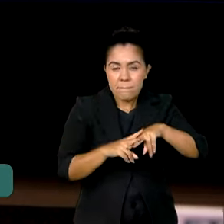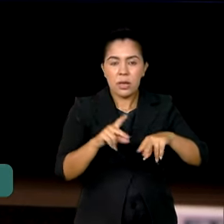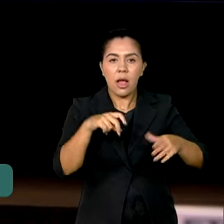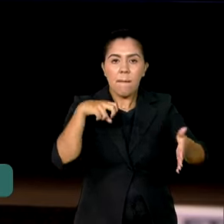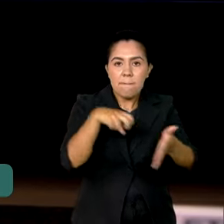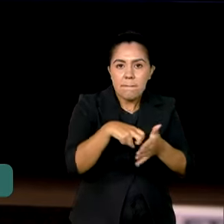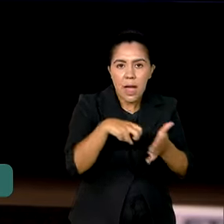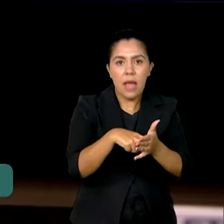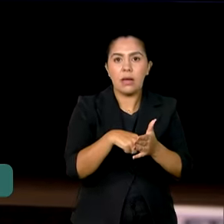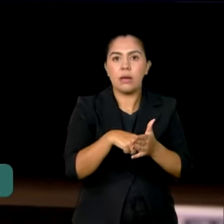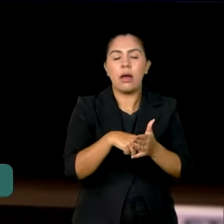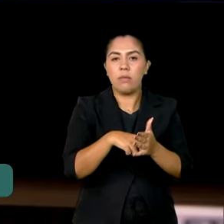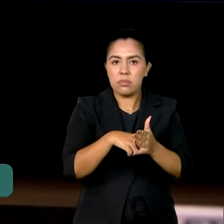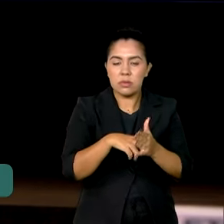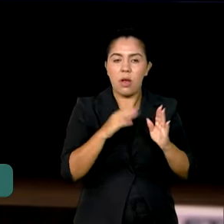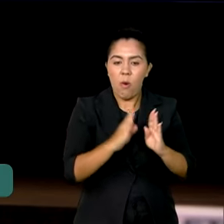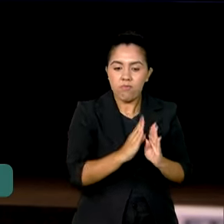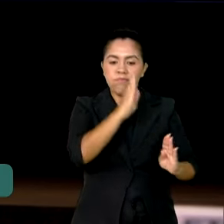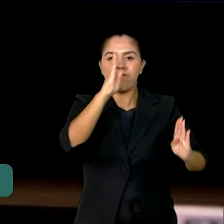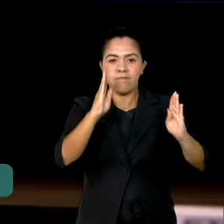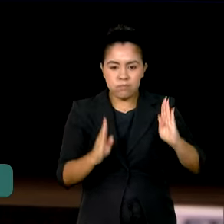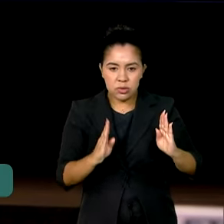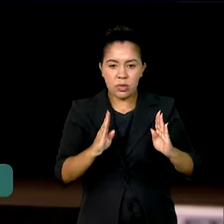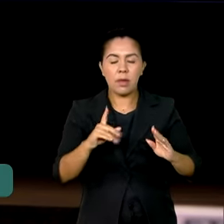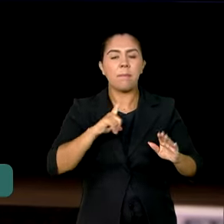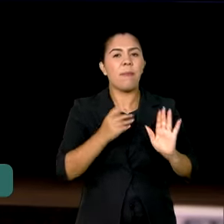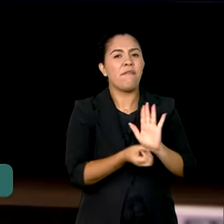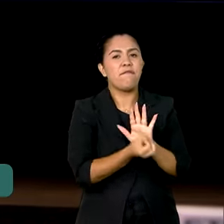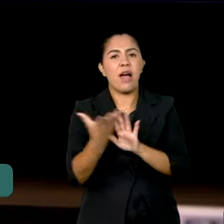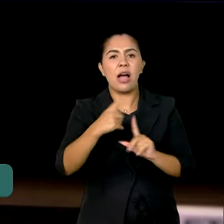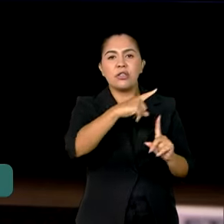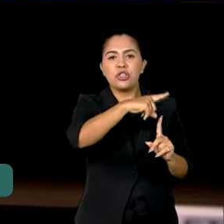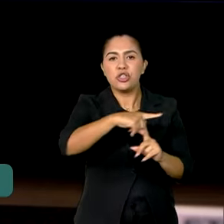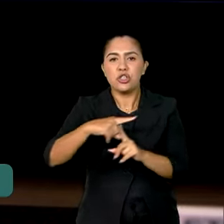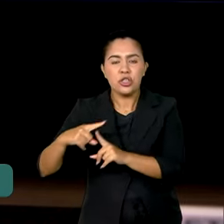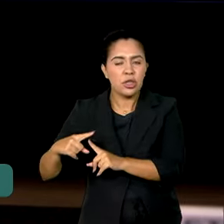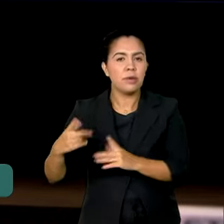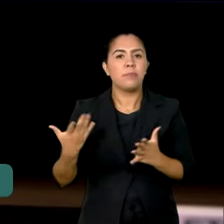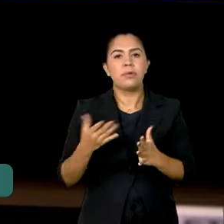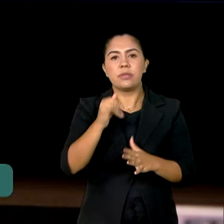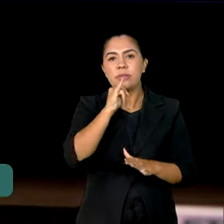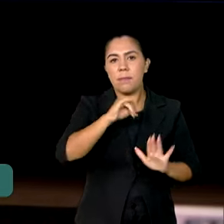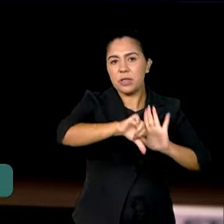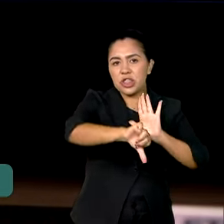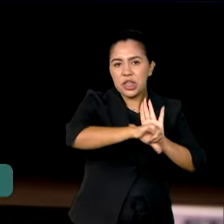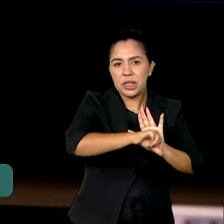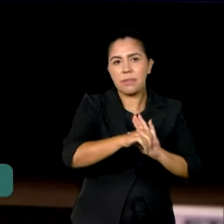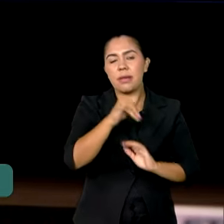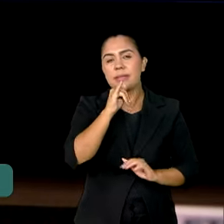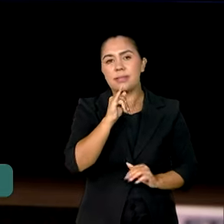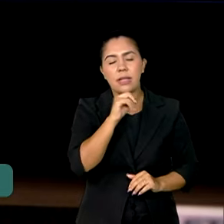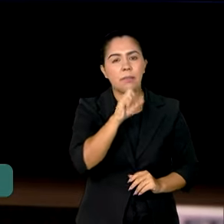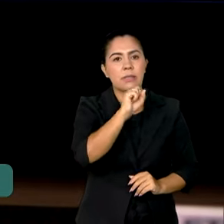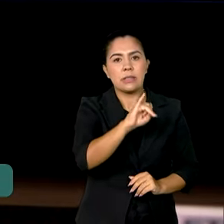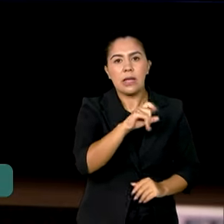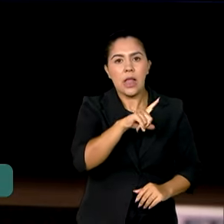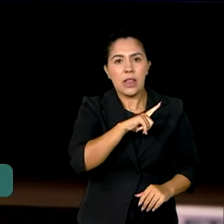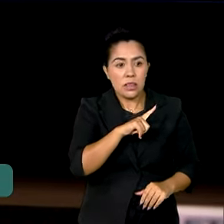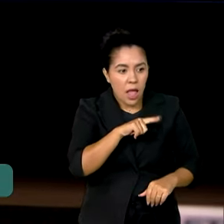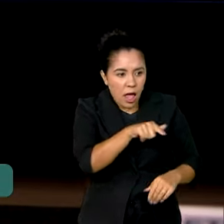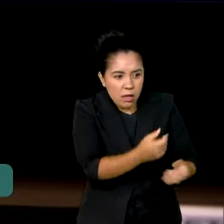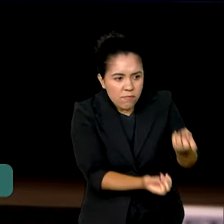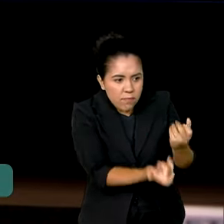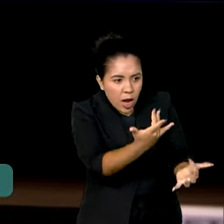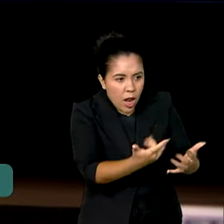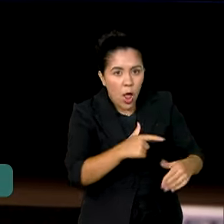criminais que existem na legislação, sobretudo aqueles incêndios que têm natureza dolosa,